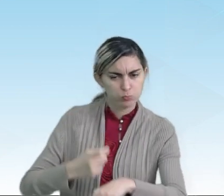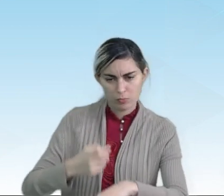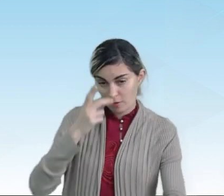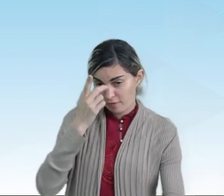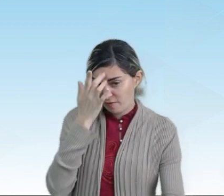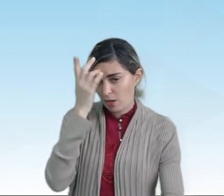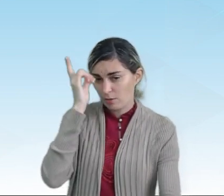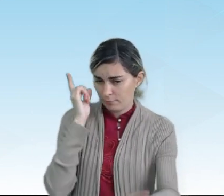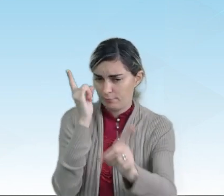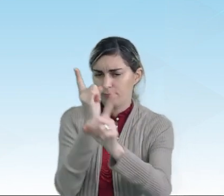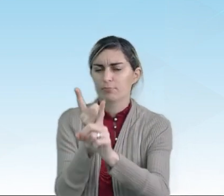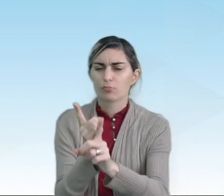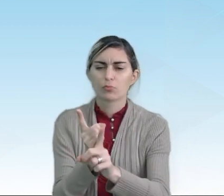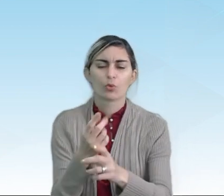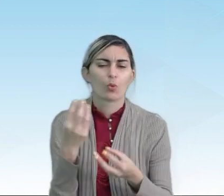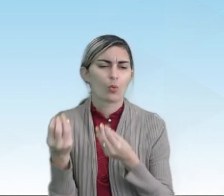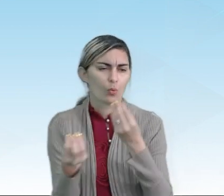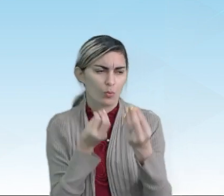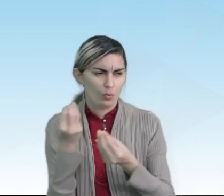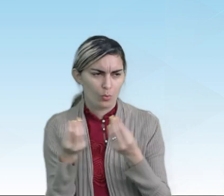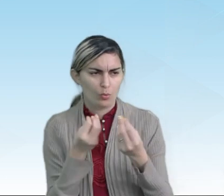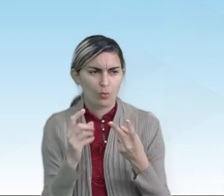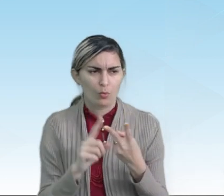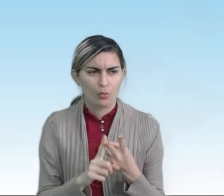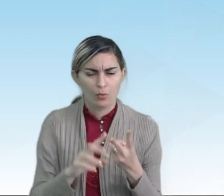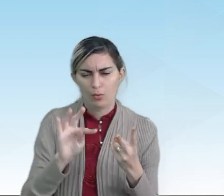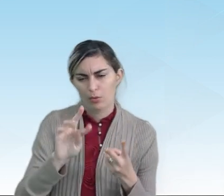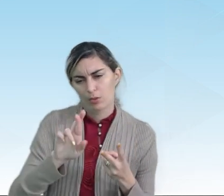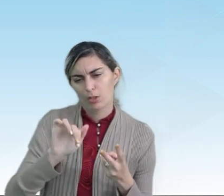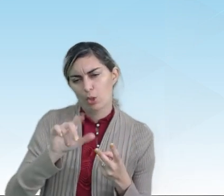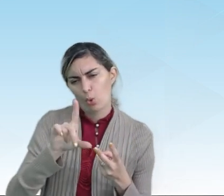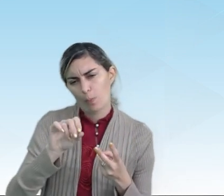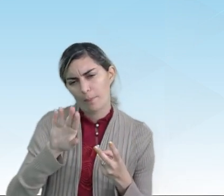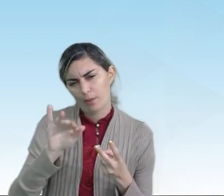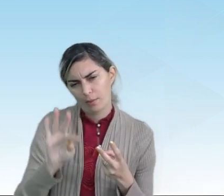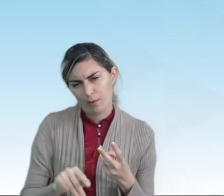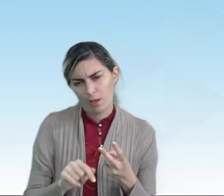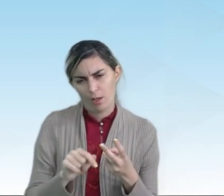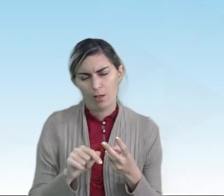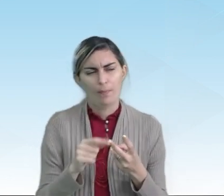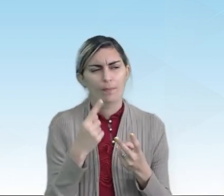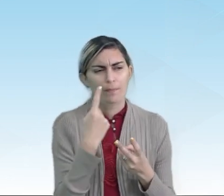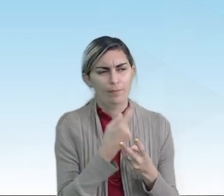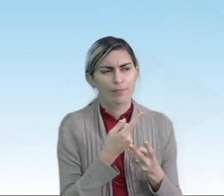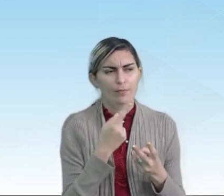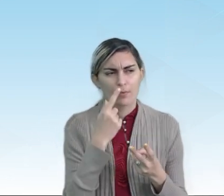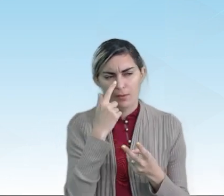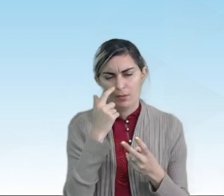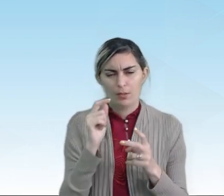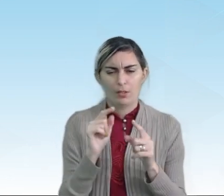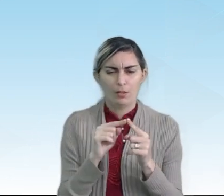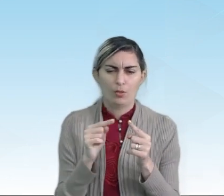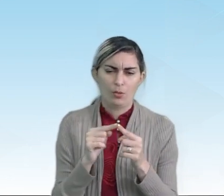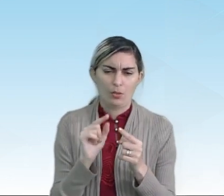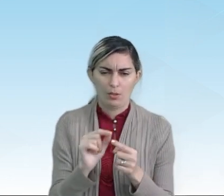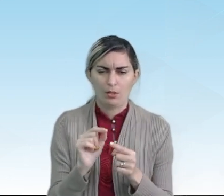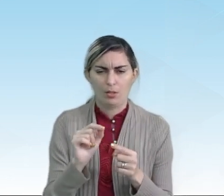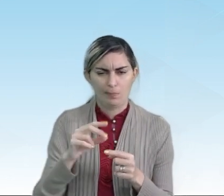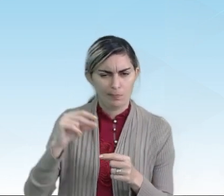encontrados, tais como a trilobita, que é um artrópede, relacionado a